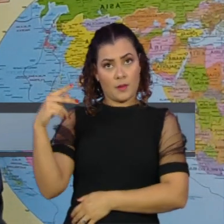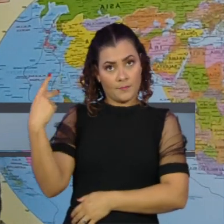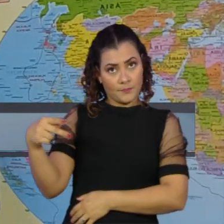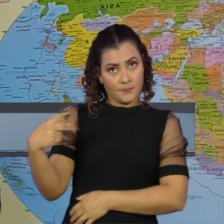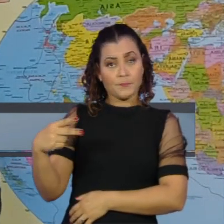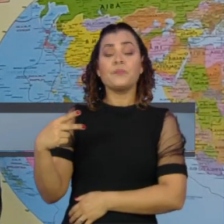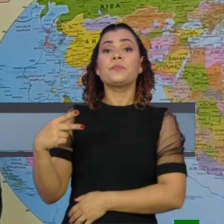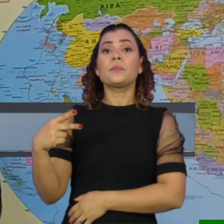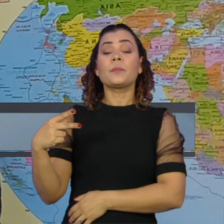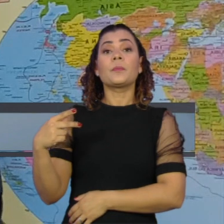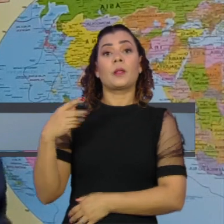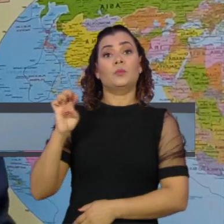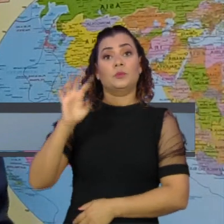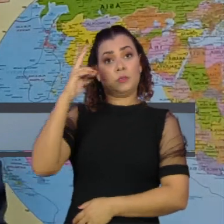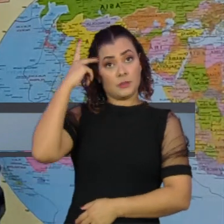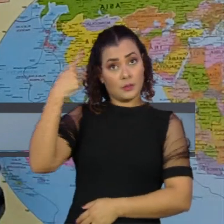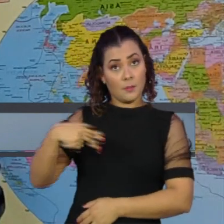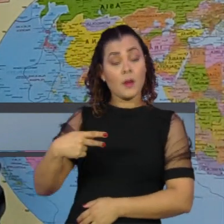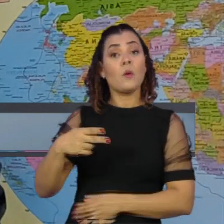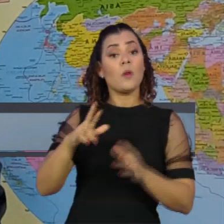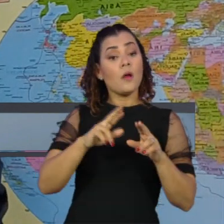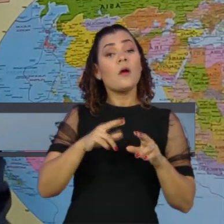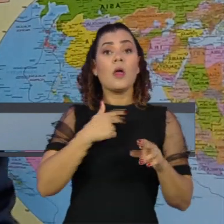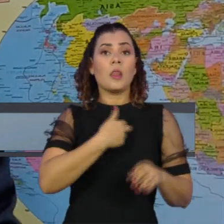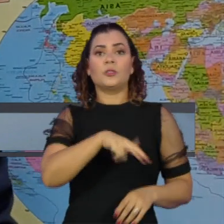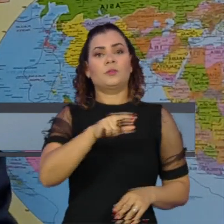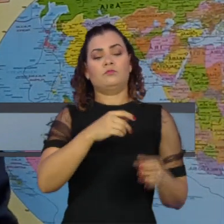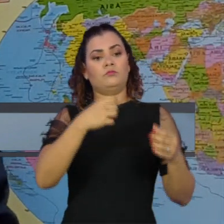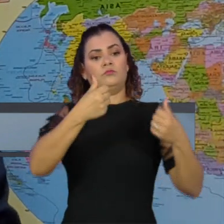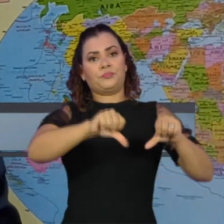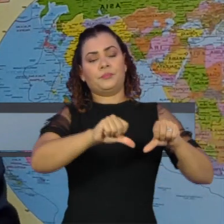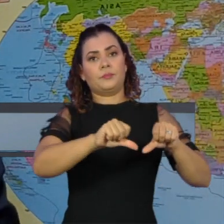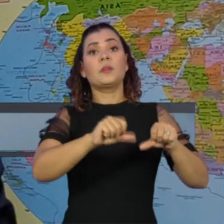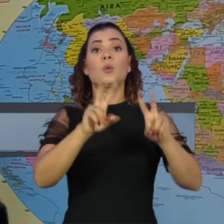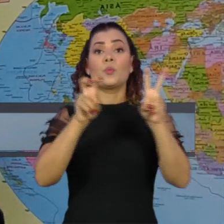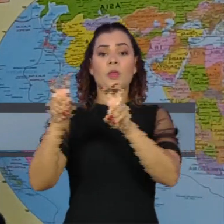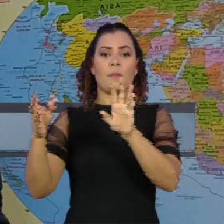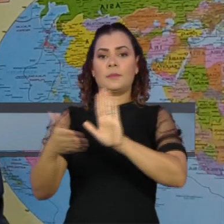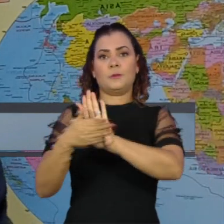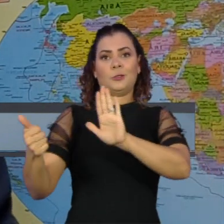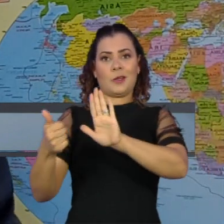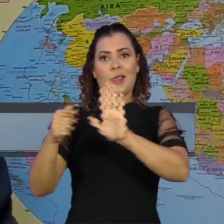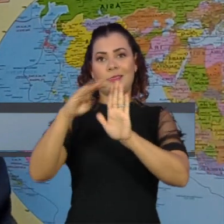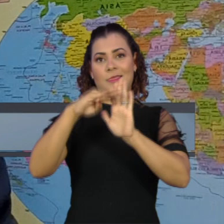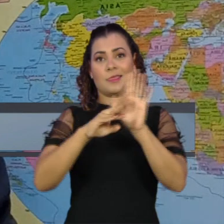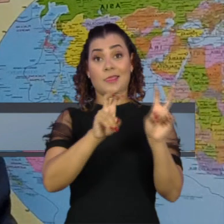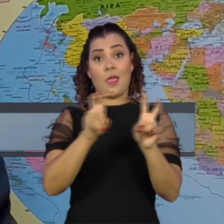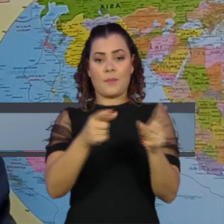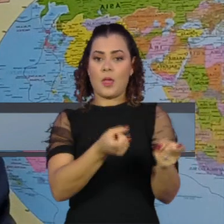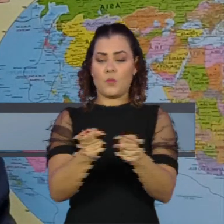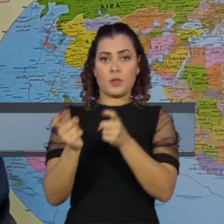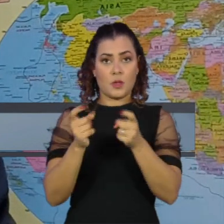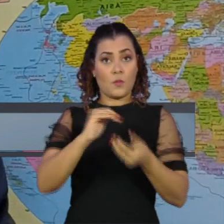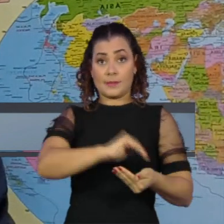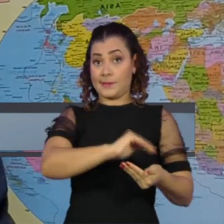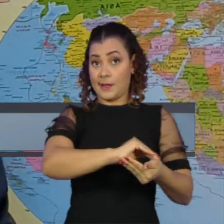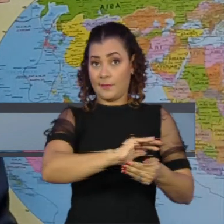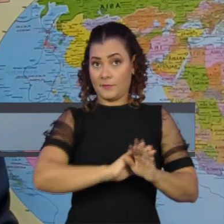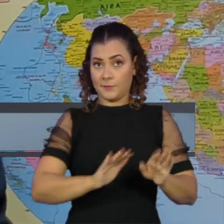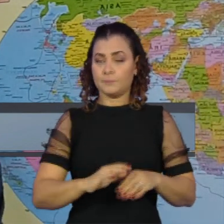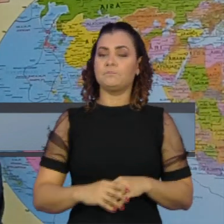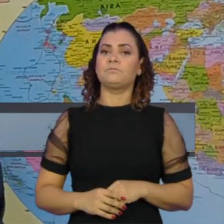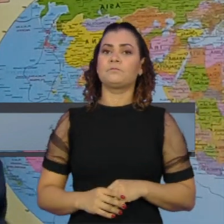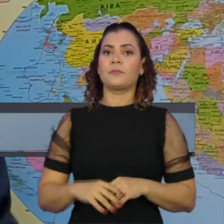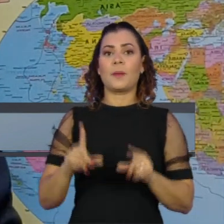cerimônias no Estado de São Paulo, poderia perder validade e o tema poderia ser retirado da pauta do plenário do Supremo Tribunal Federal.